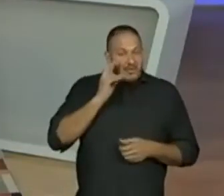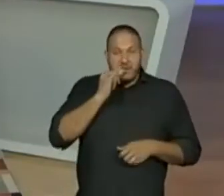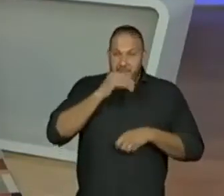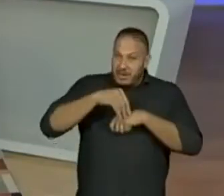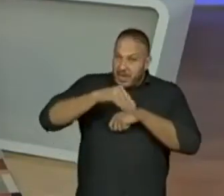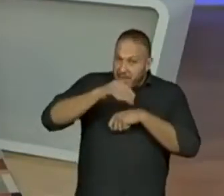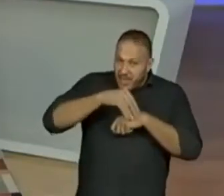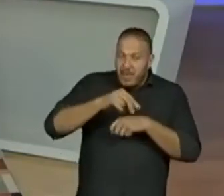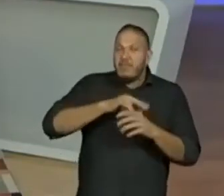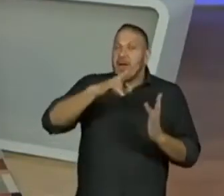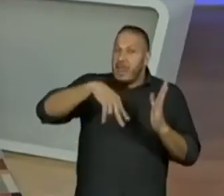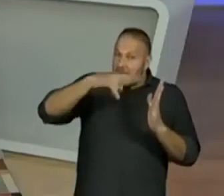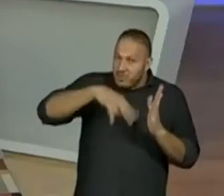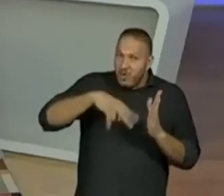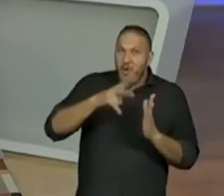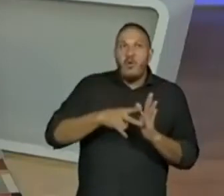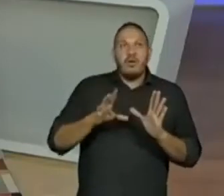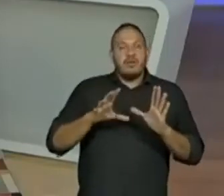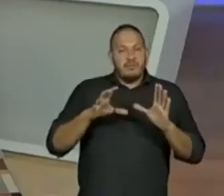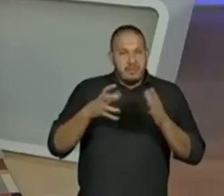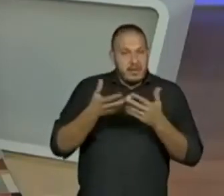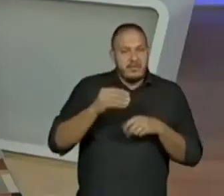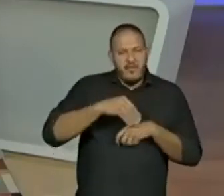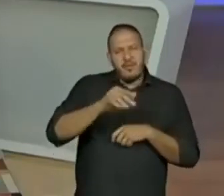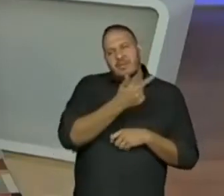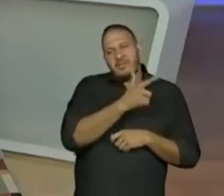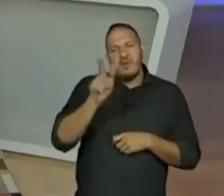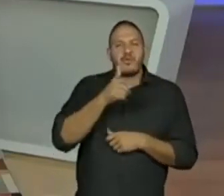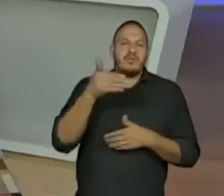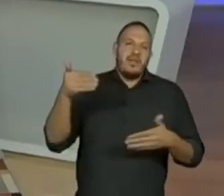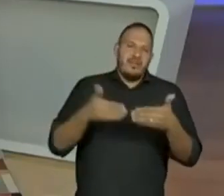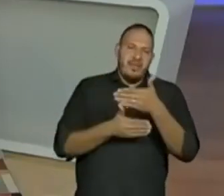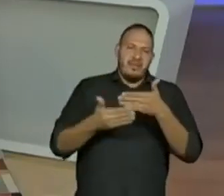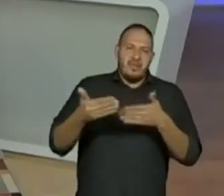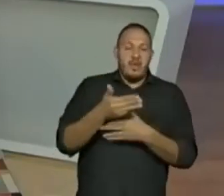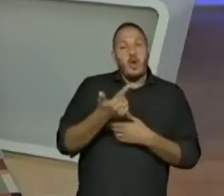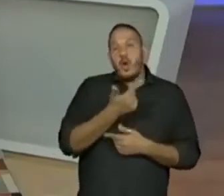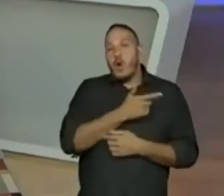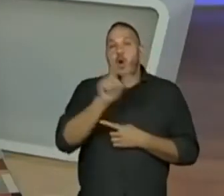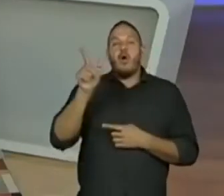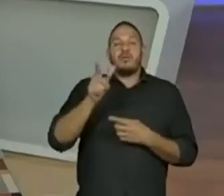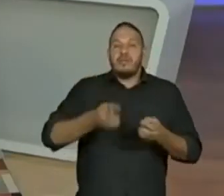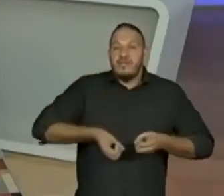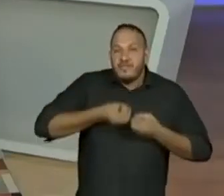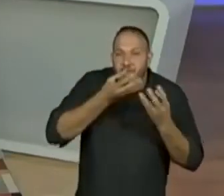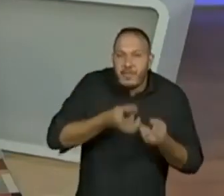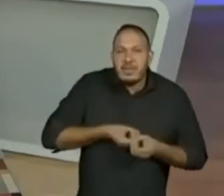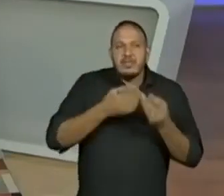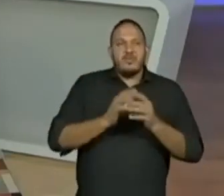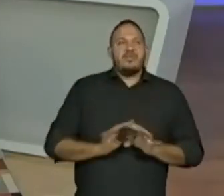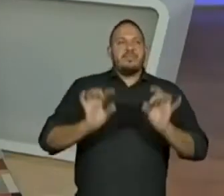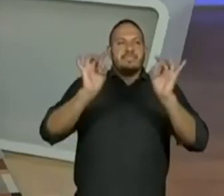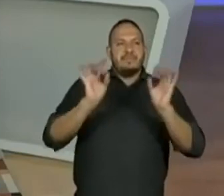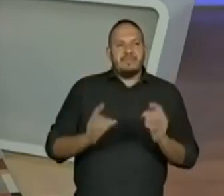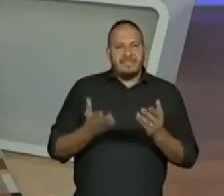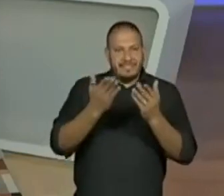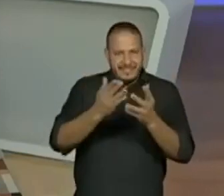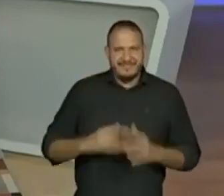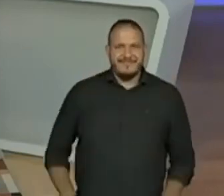cortes, então agora eu vou passar a outra tela, outras informações especiais. Ó,